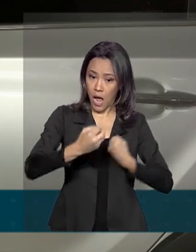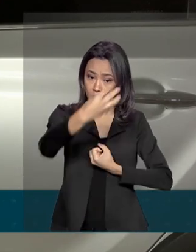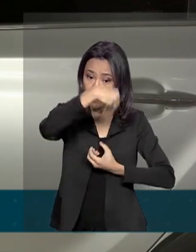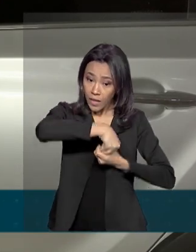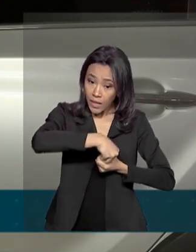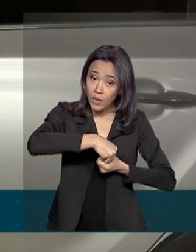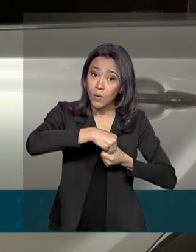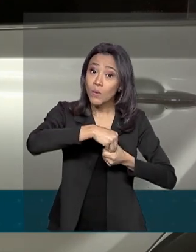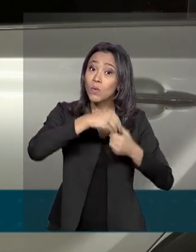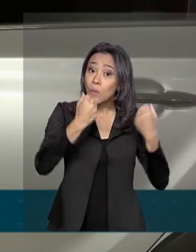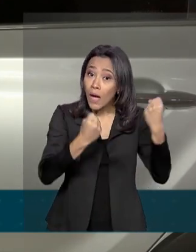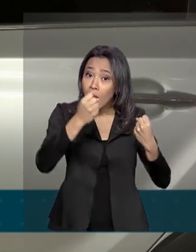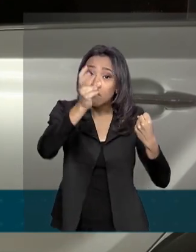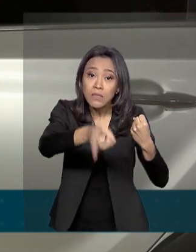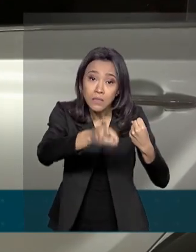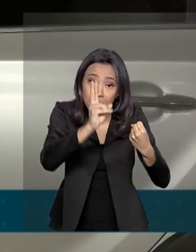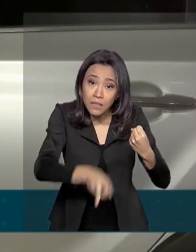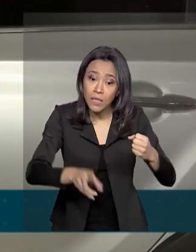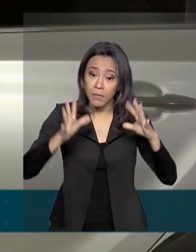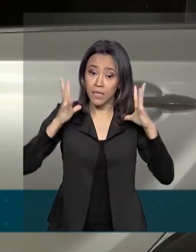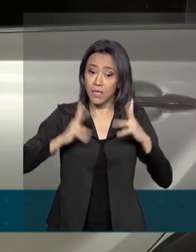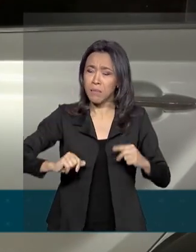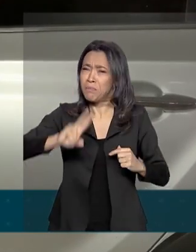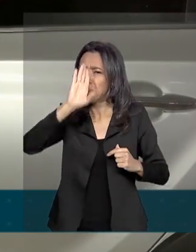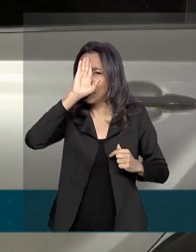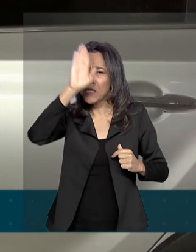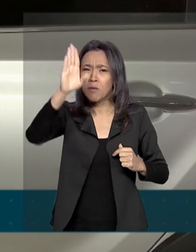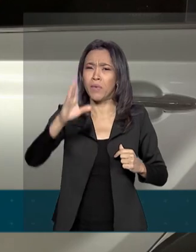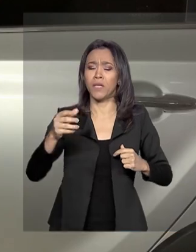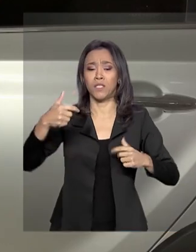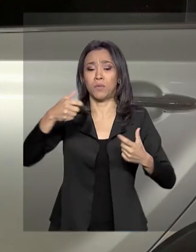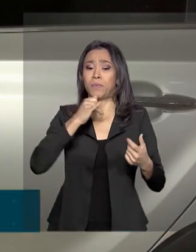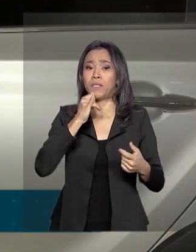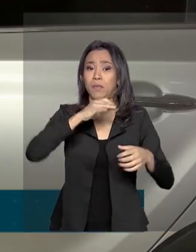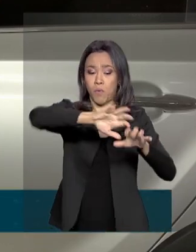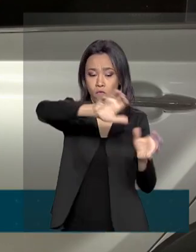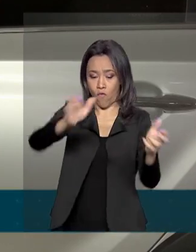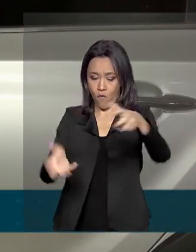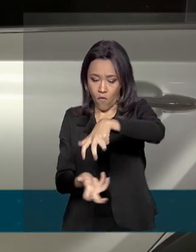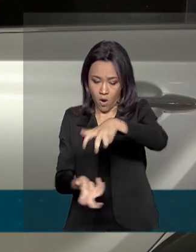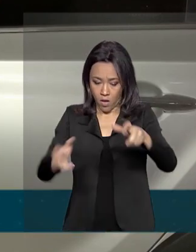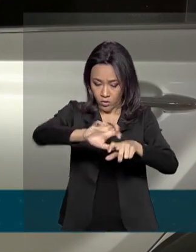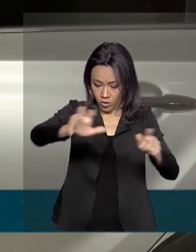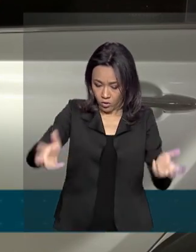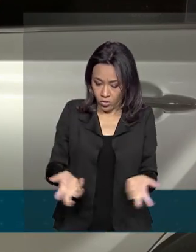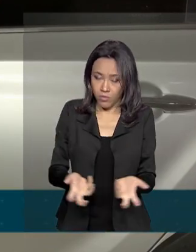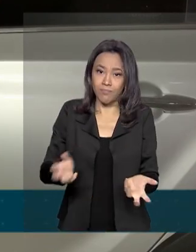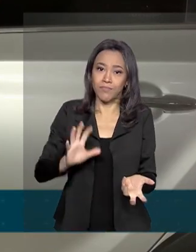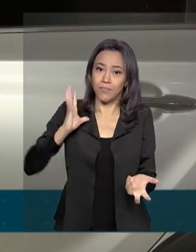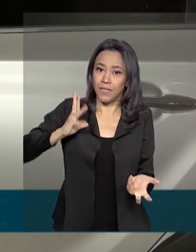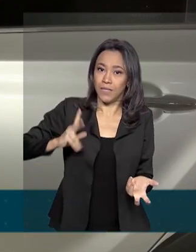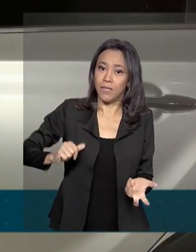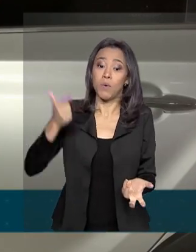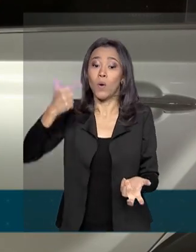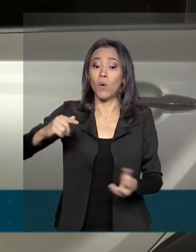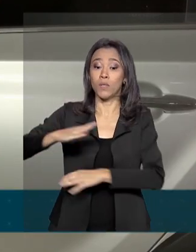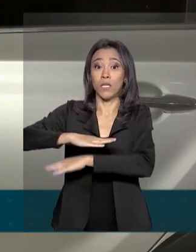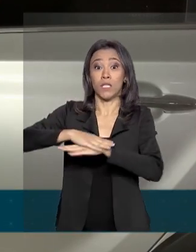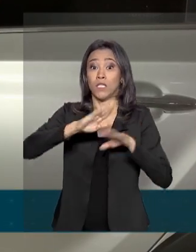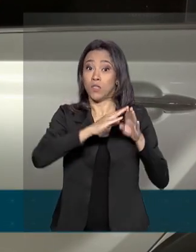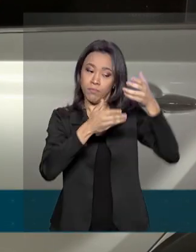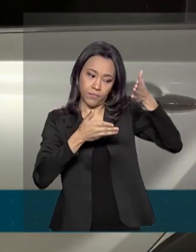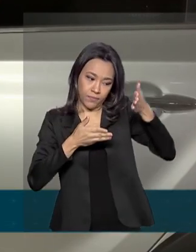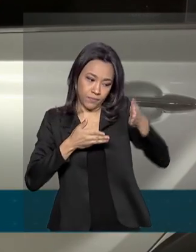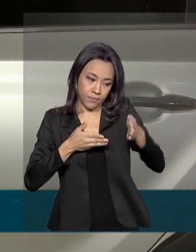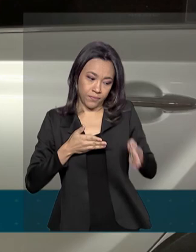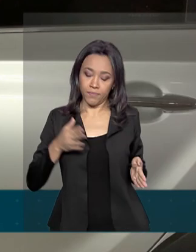higienizado. Principalmente as áreas de maior contato, como o volante. Outra dica é manter as janelas abertas sempre